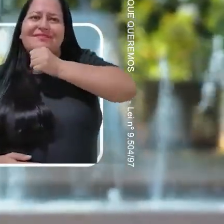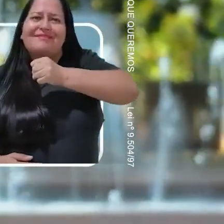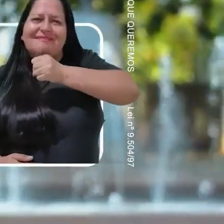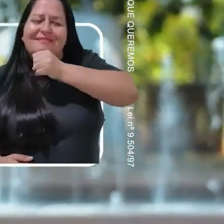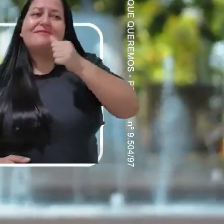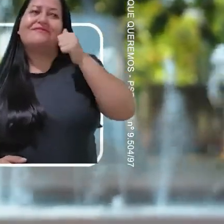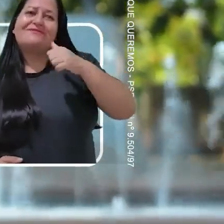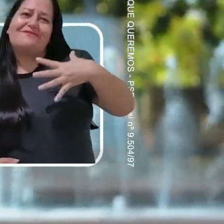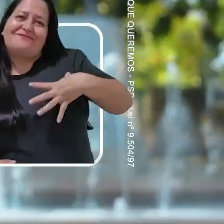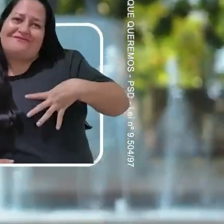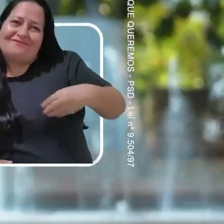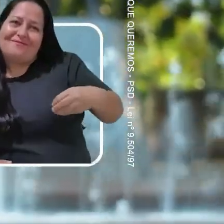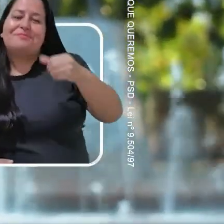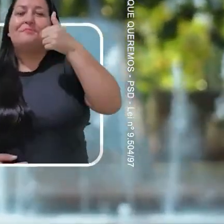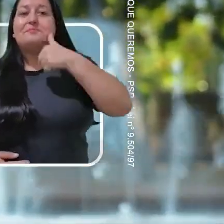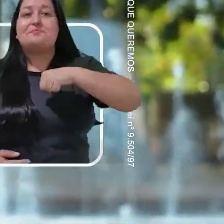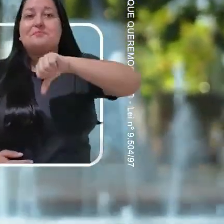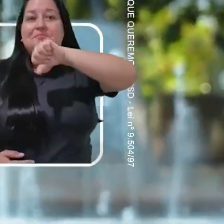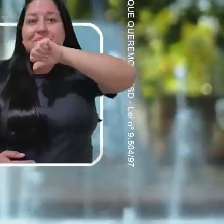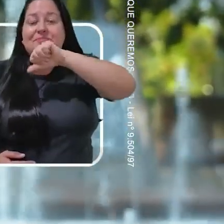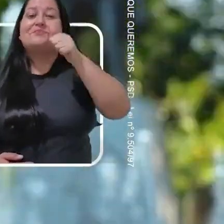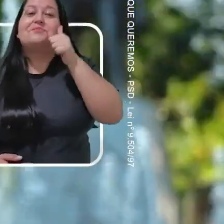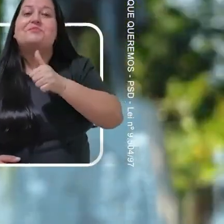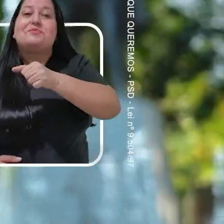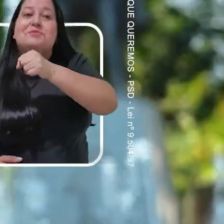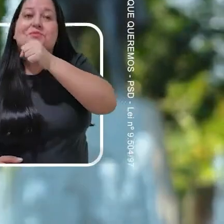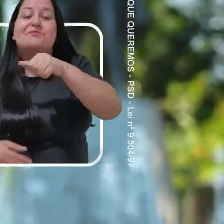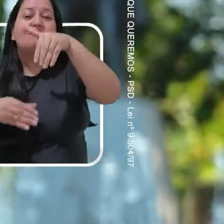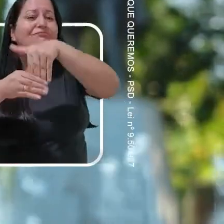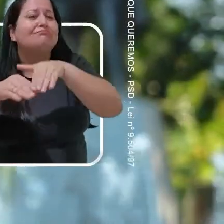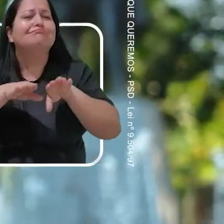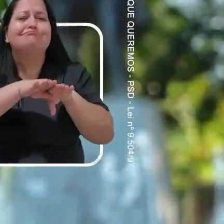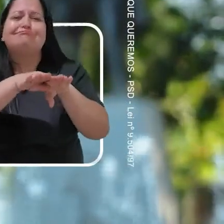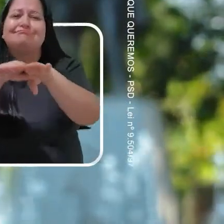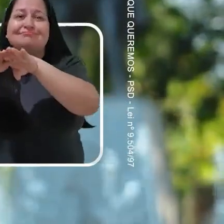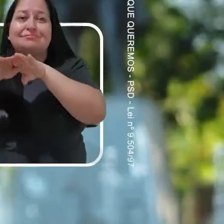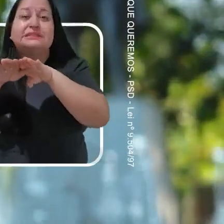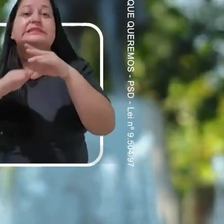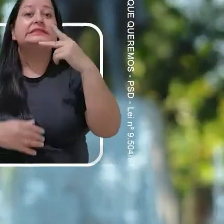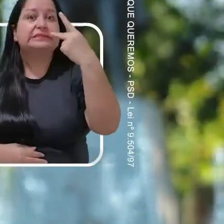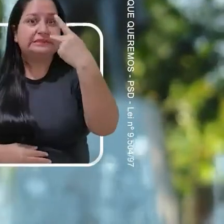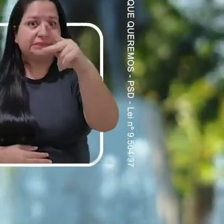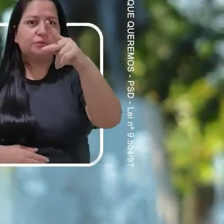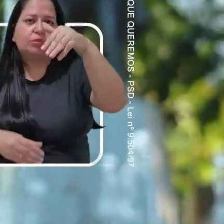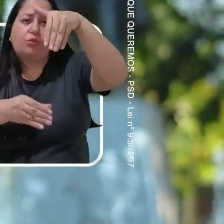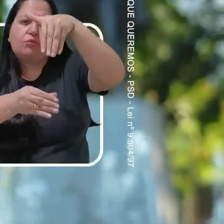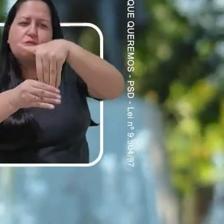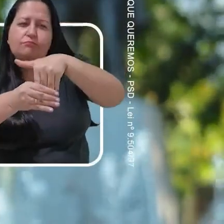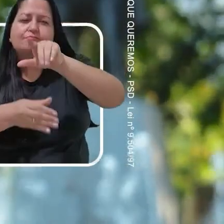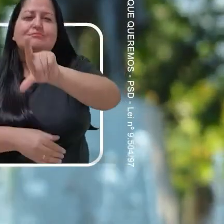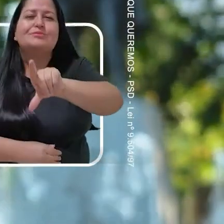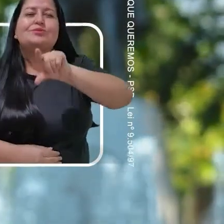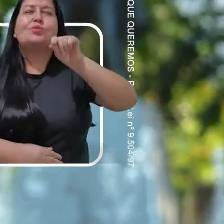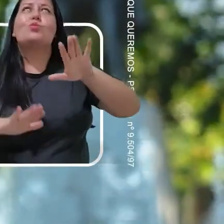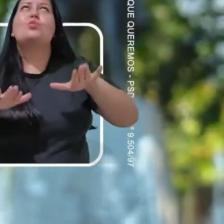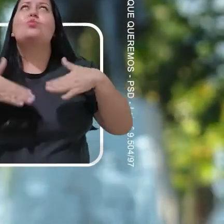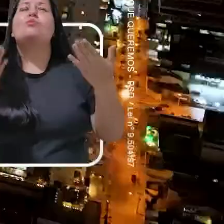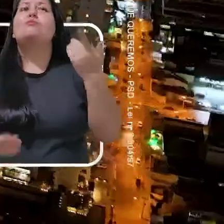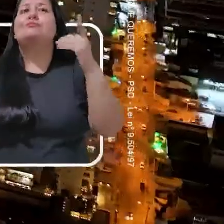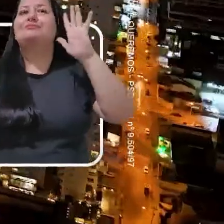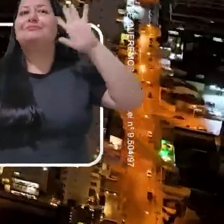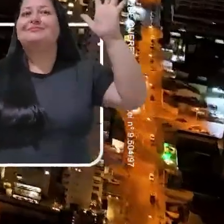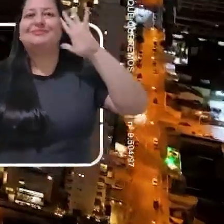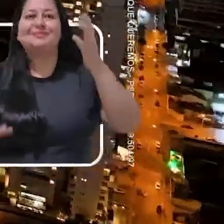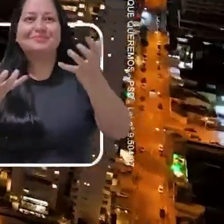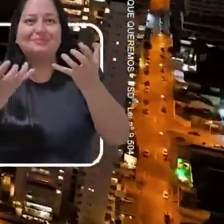o voto da filha, da mãe e da avó. O seu voto é que vai definir qual a Goiânia que queremos.